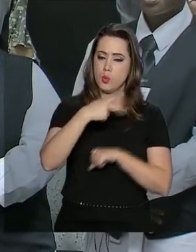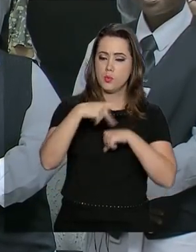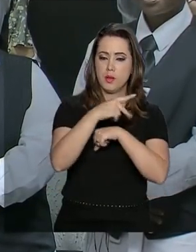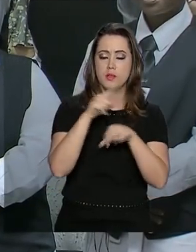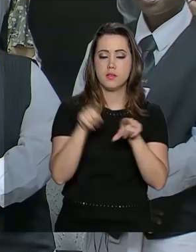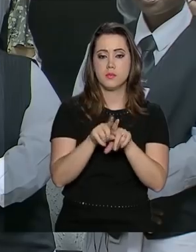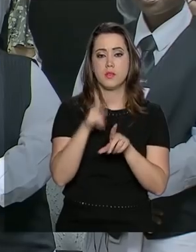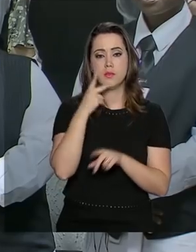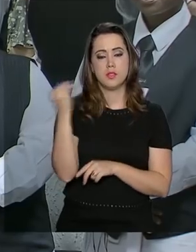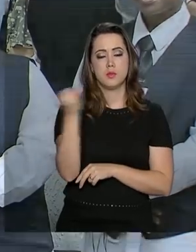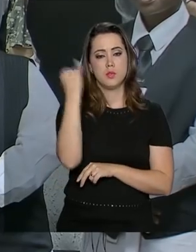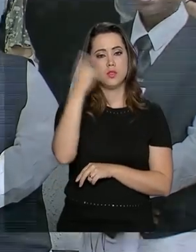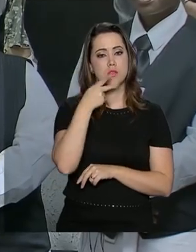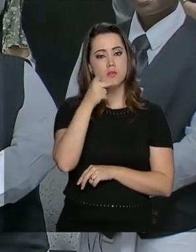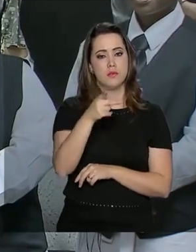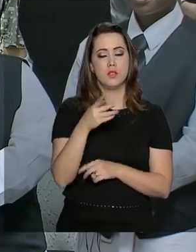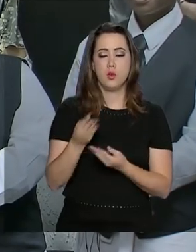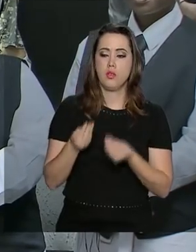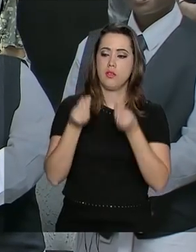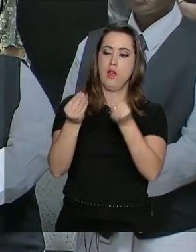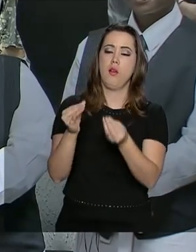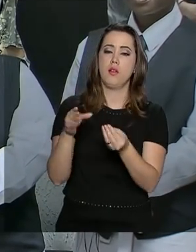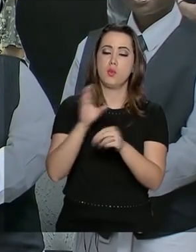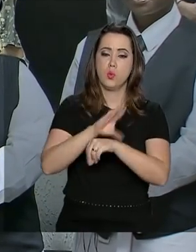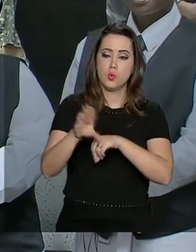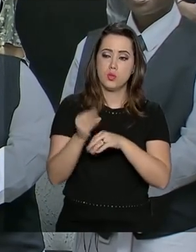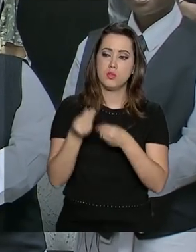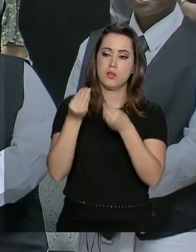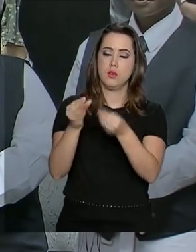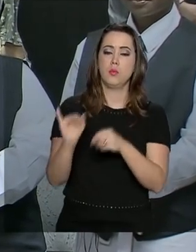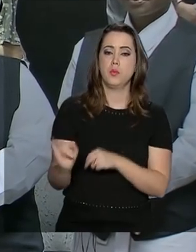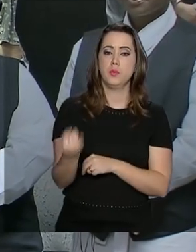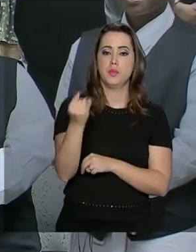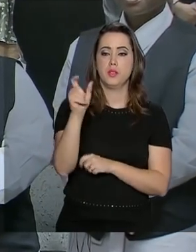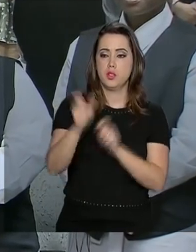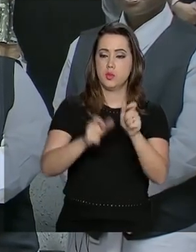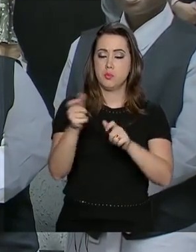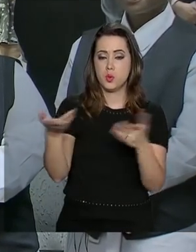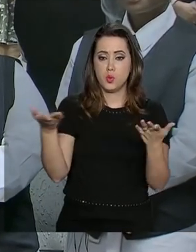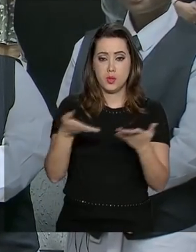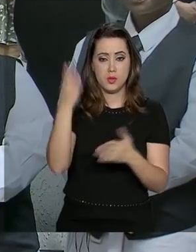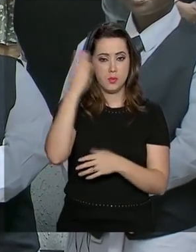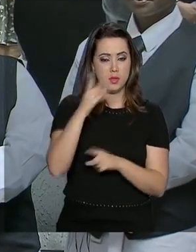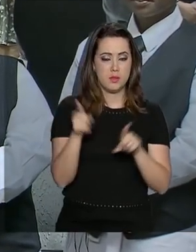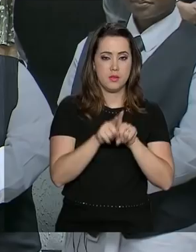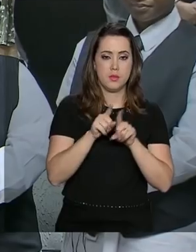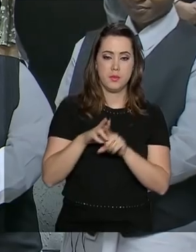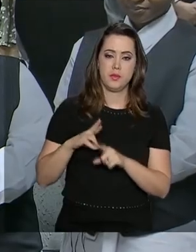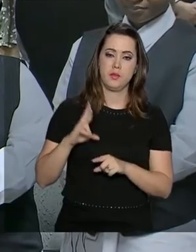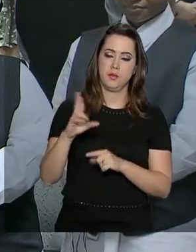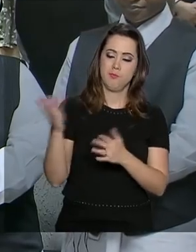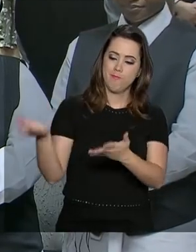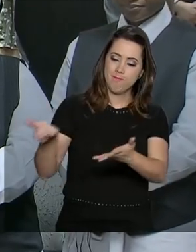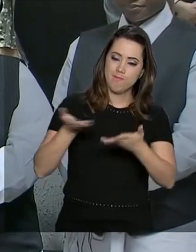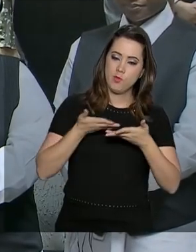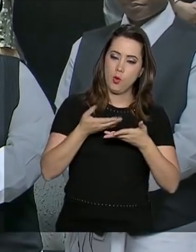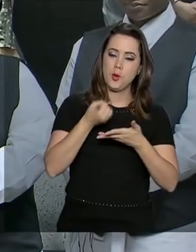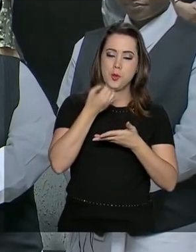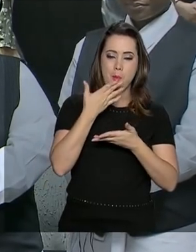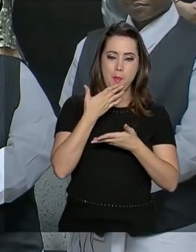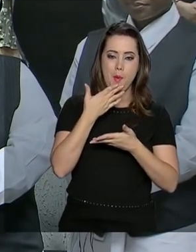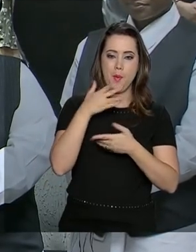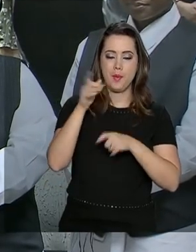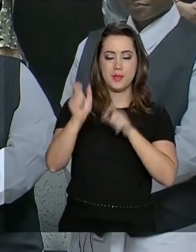esse curso, além de dar oportunidade aos brasileiros locais, também representa uma acolhida generosa